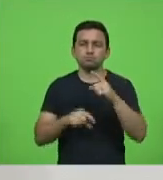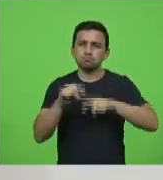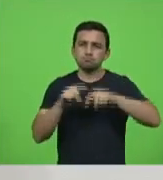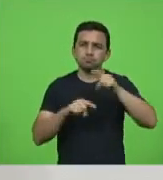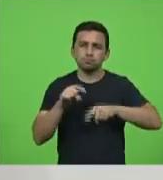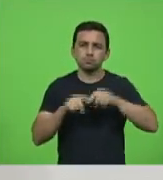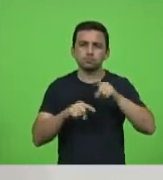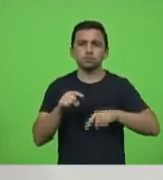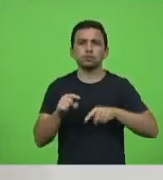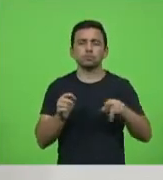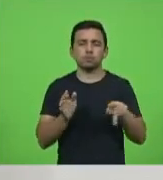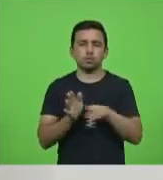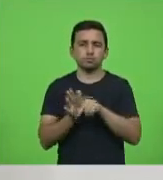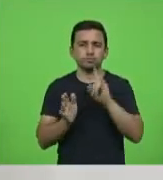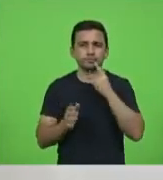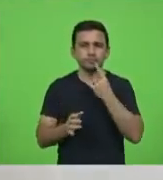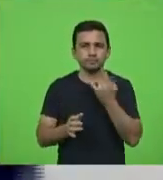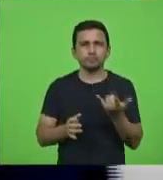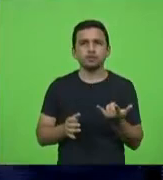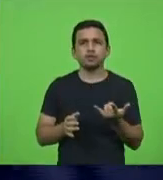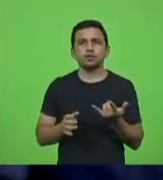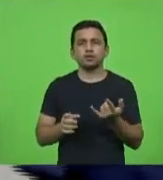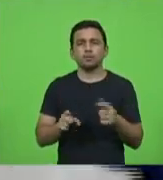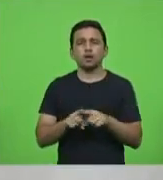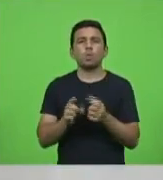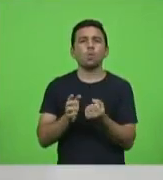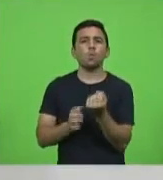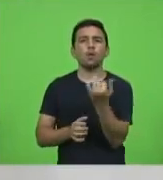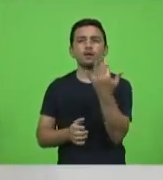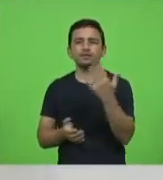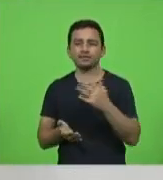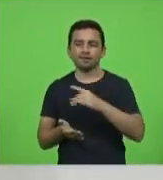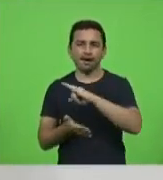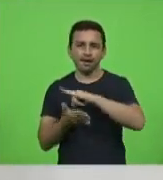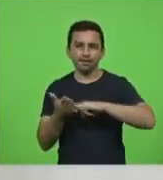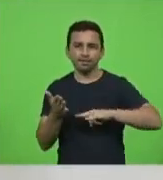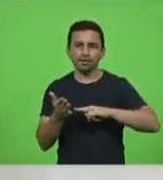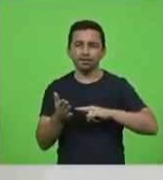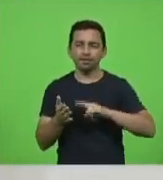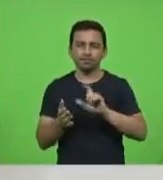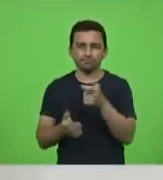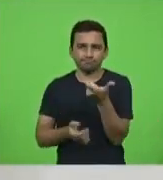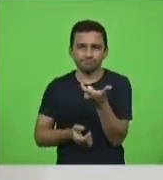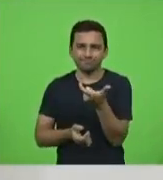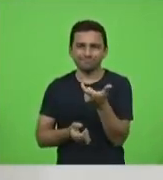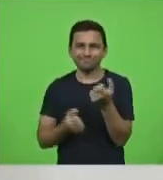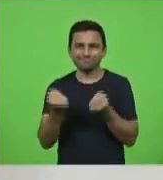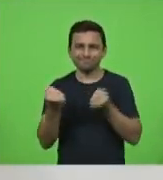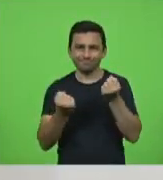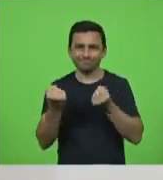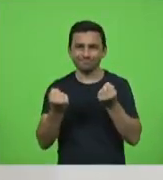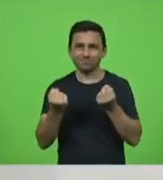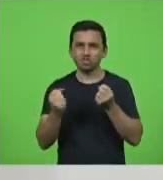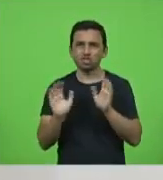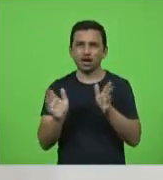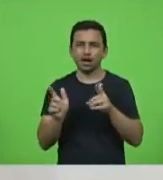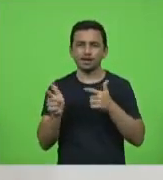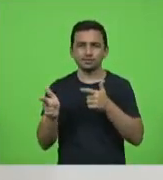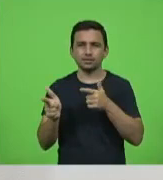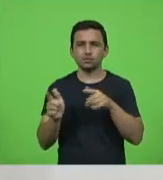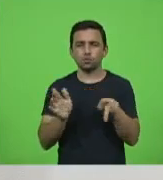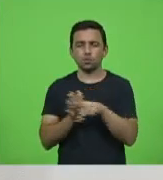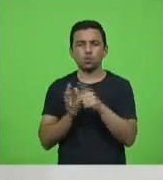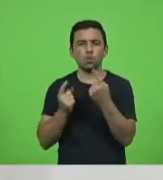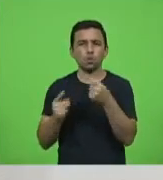anunciados pelo Ministério Público o número de carteiras de nacional de libertação que foram caçadas em decorrência da injeção